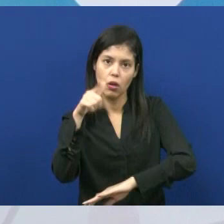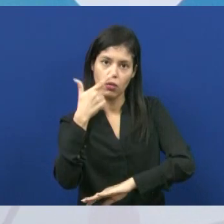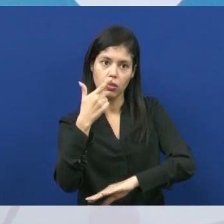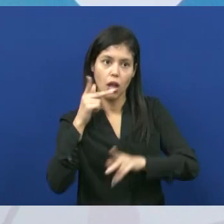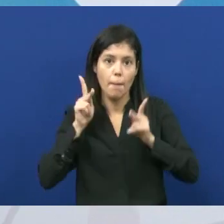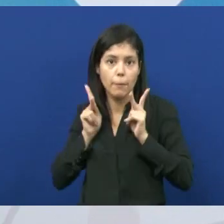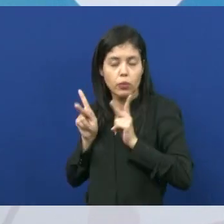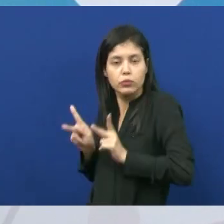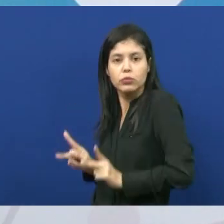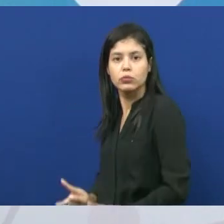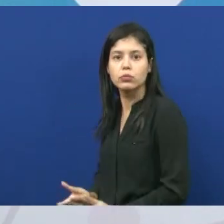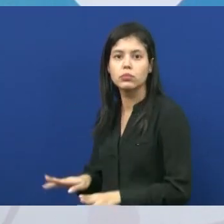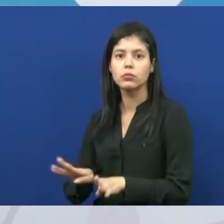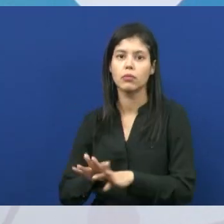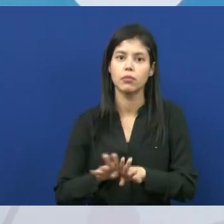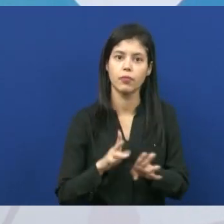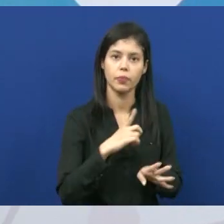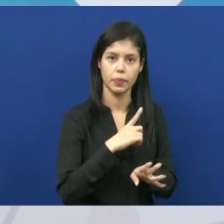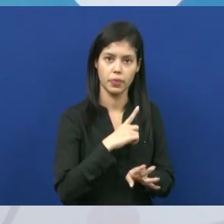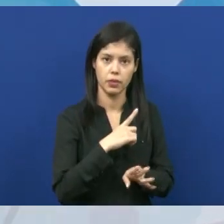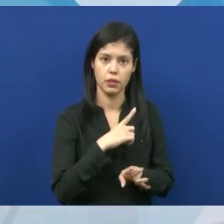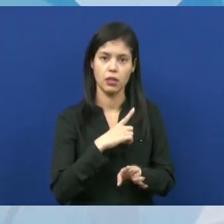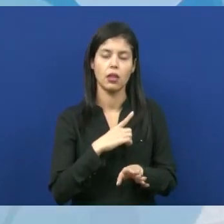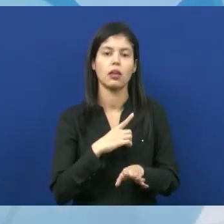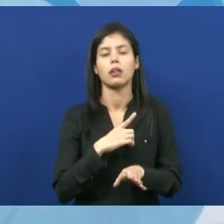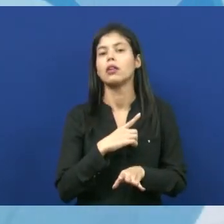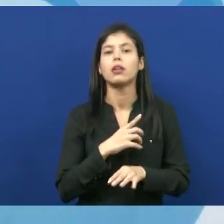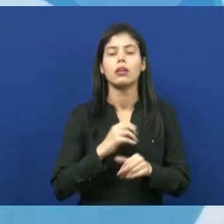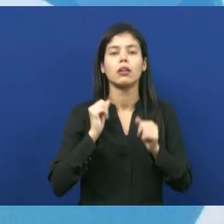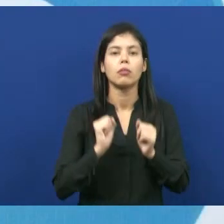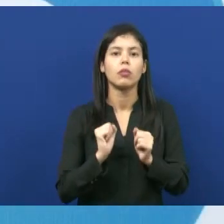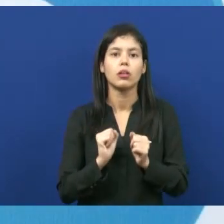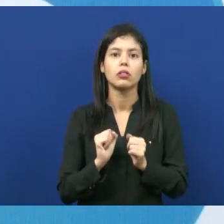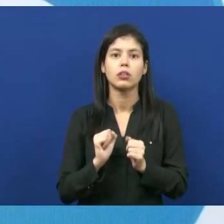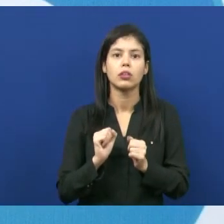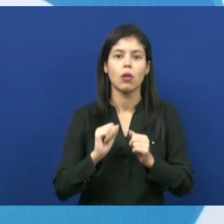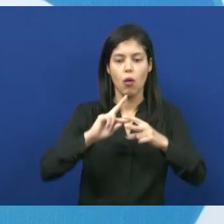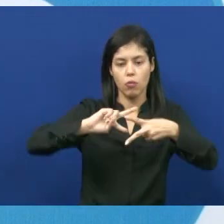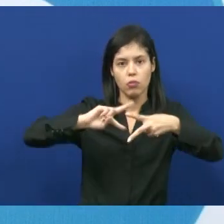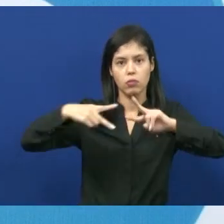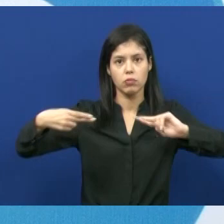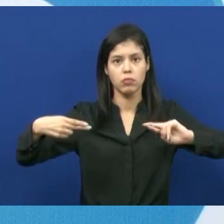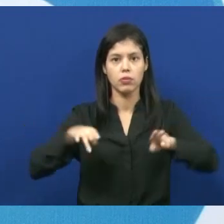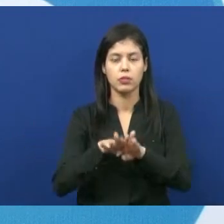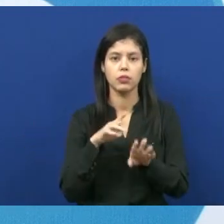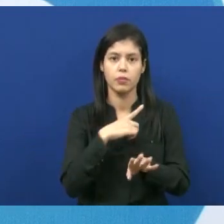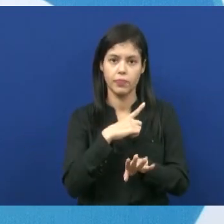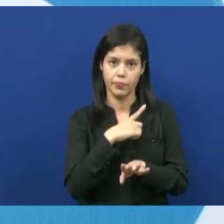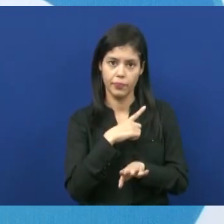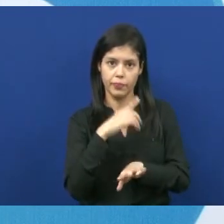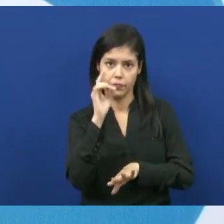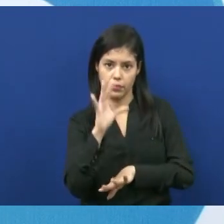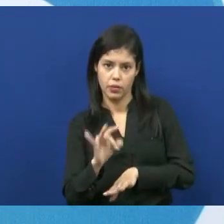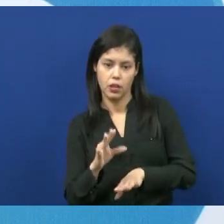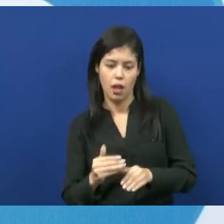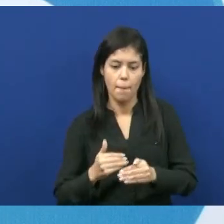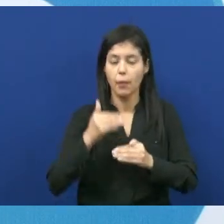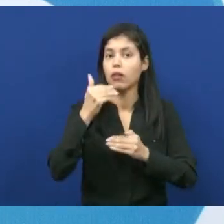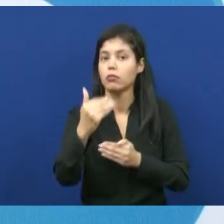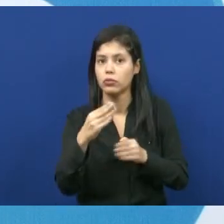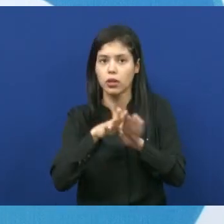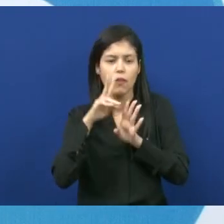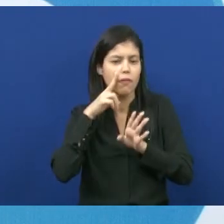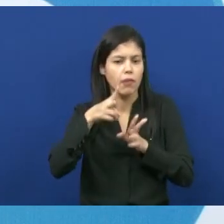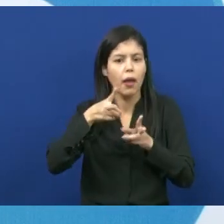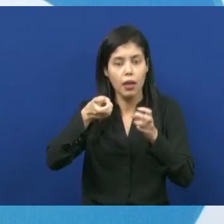comportamento e ele também pode comparar o material genético. A partir disso, se ele começar a ver